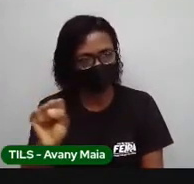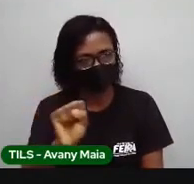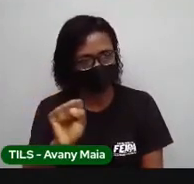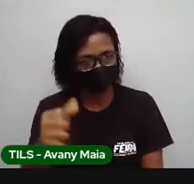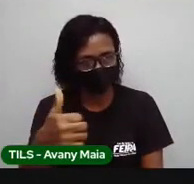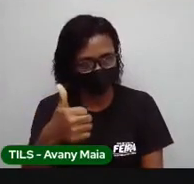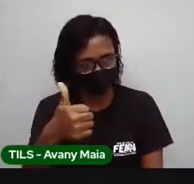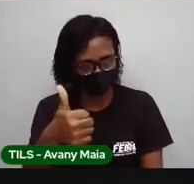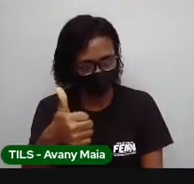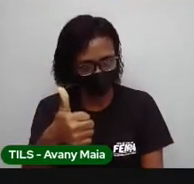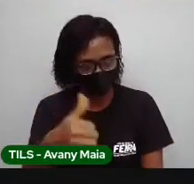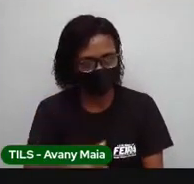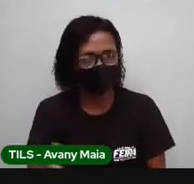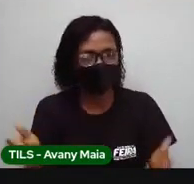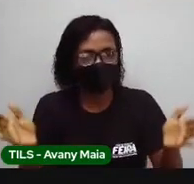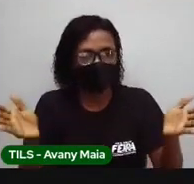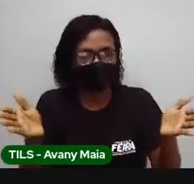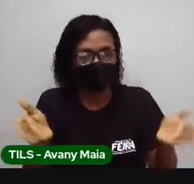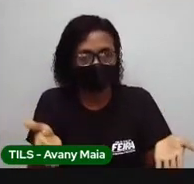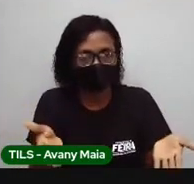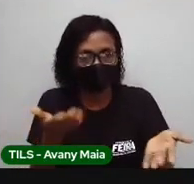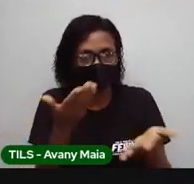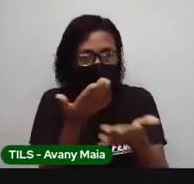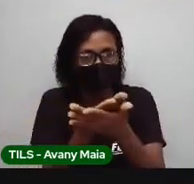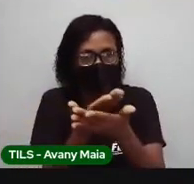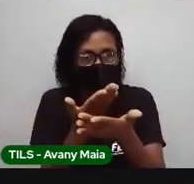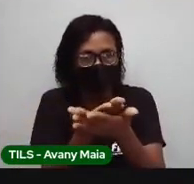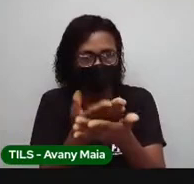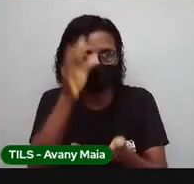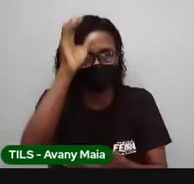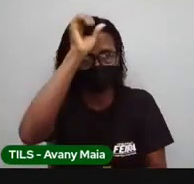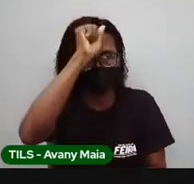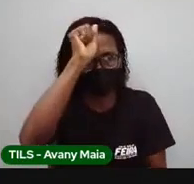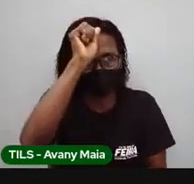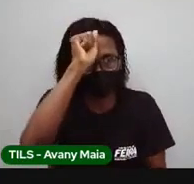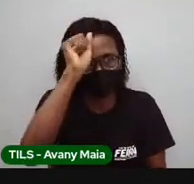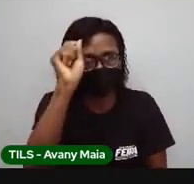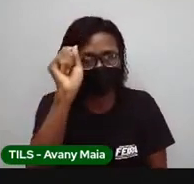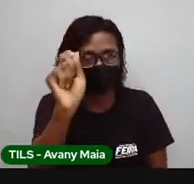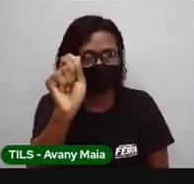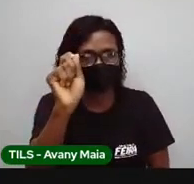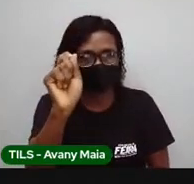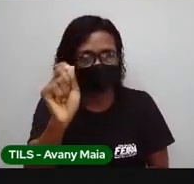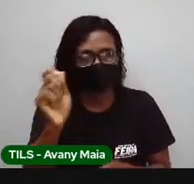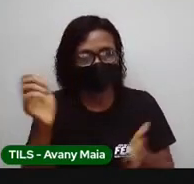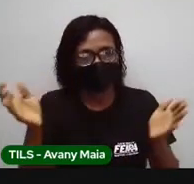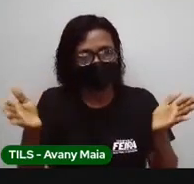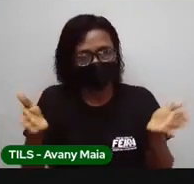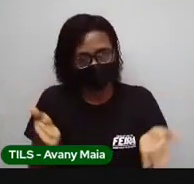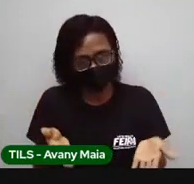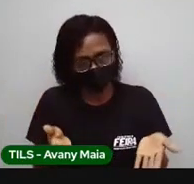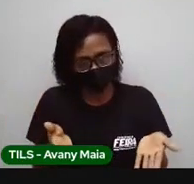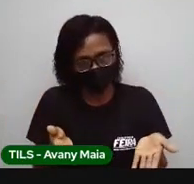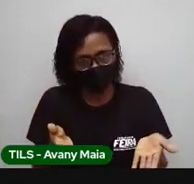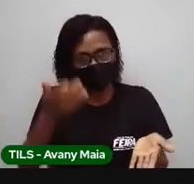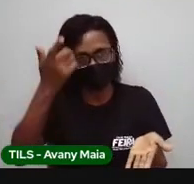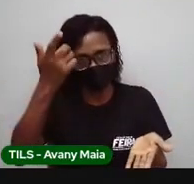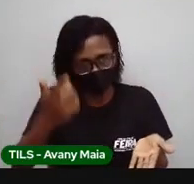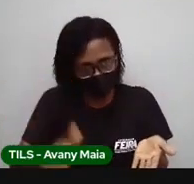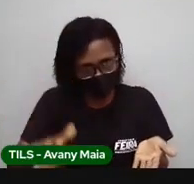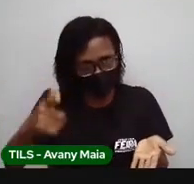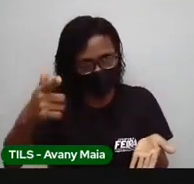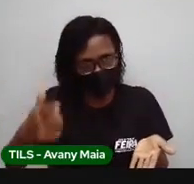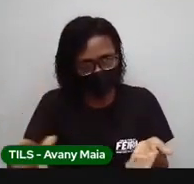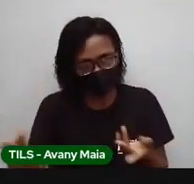sertão. O que é que nós vamos aprender nessa aula? A gente ainda vai trabalhar com o mesmo tema,